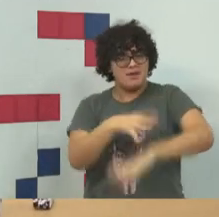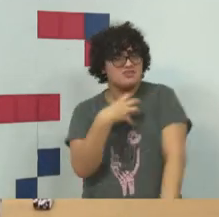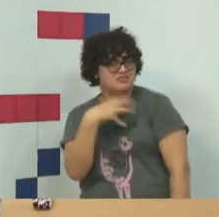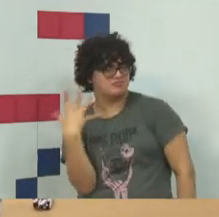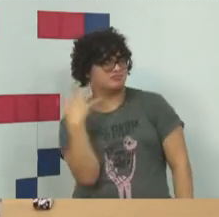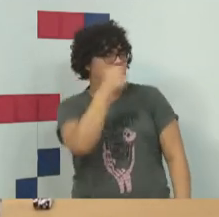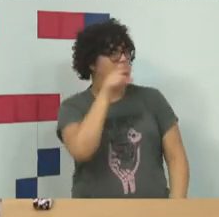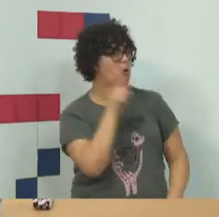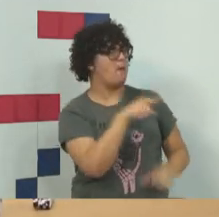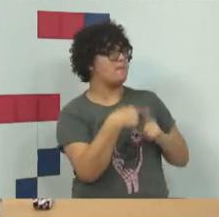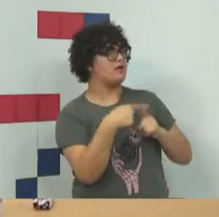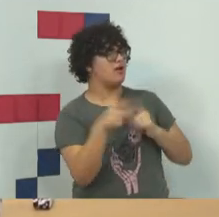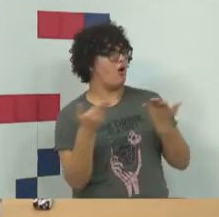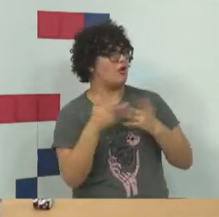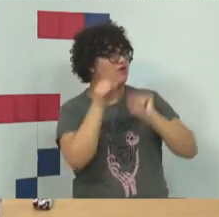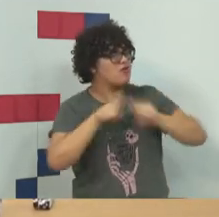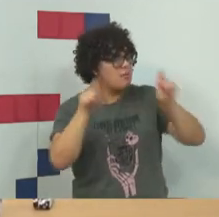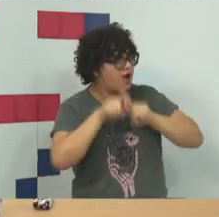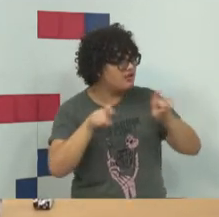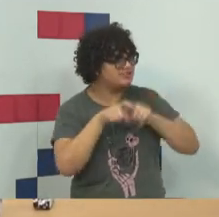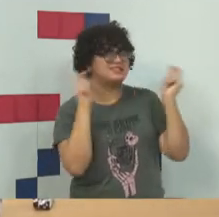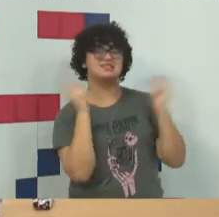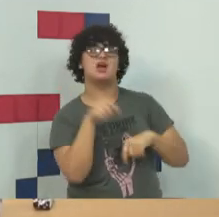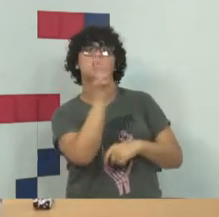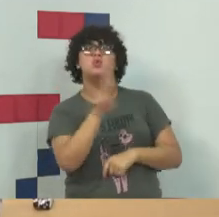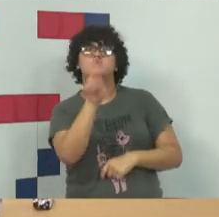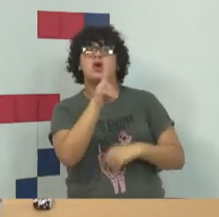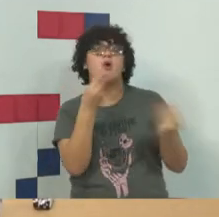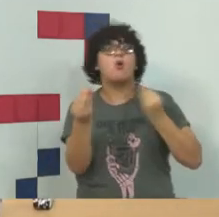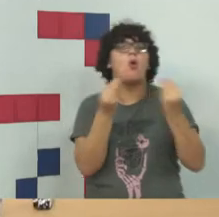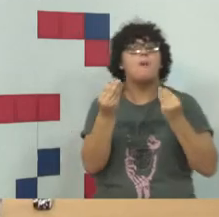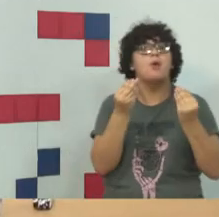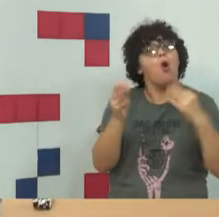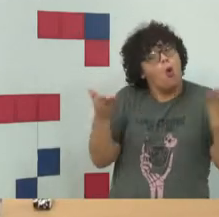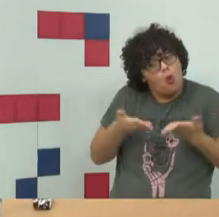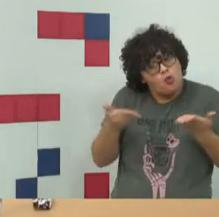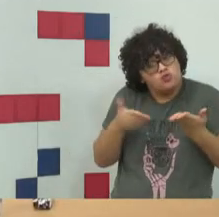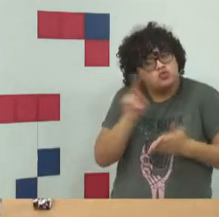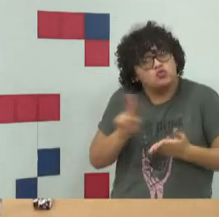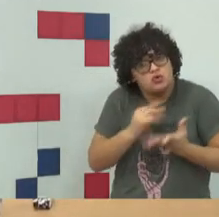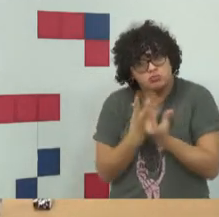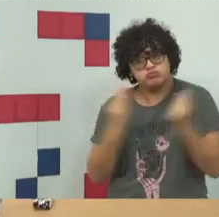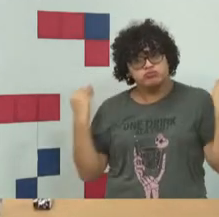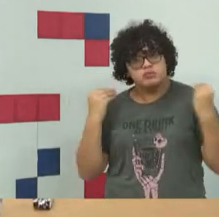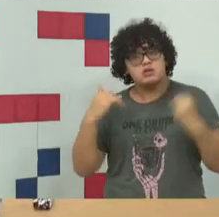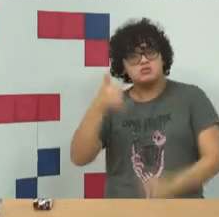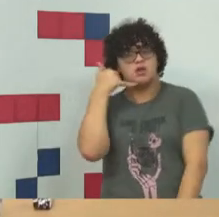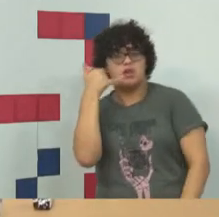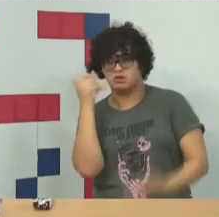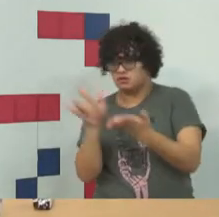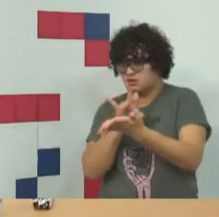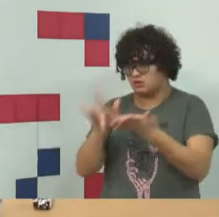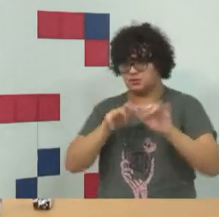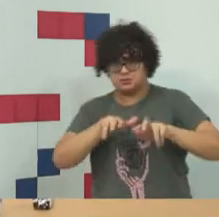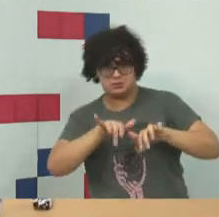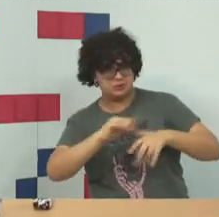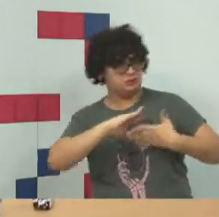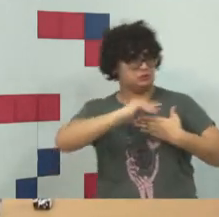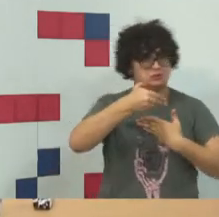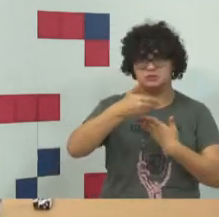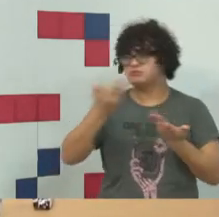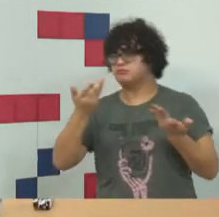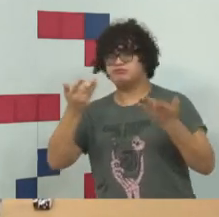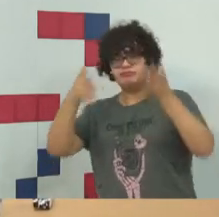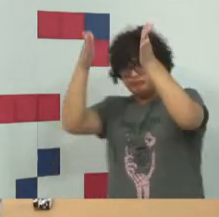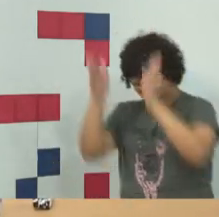informática. Será que nós utilizaríamos a informática como a utilizamos? Utilizaríamos a virtualidade como a utilizamos? Se ela